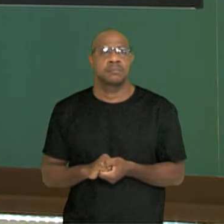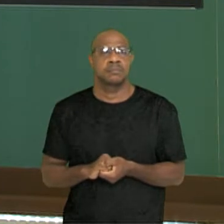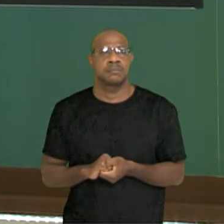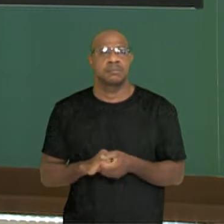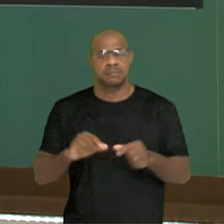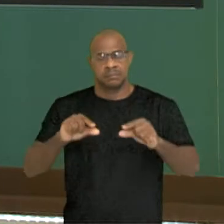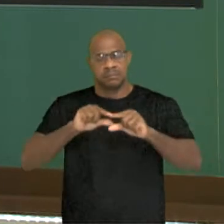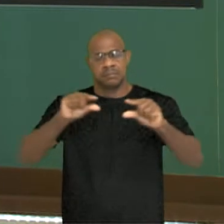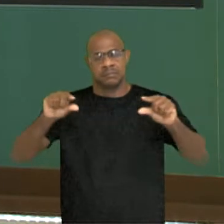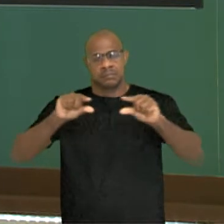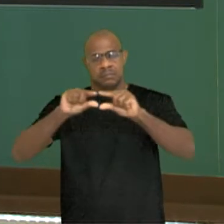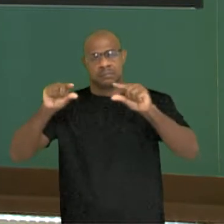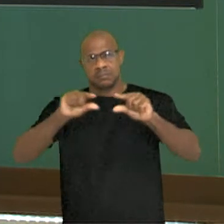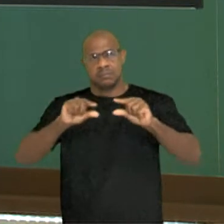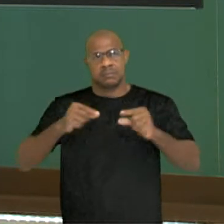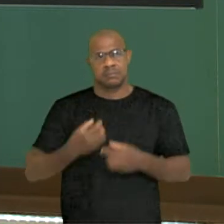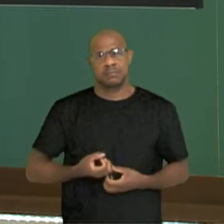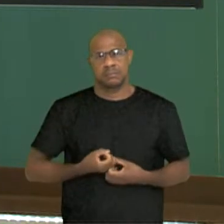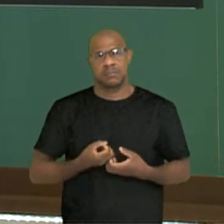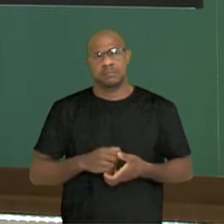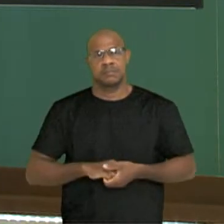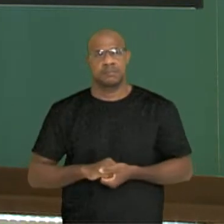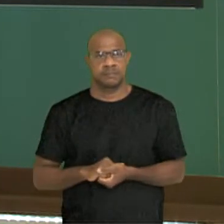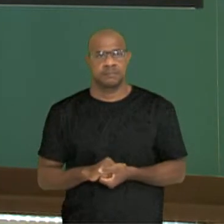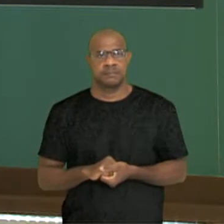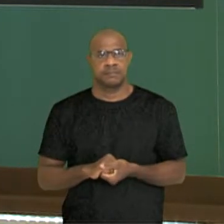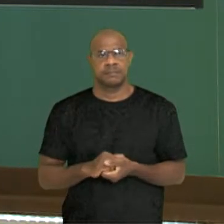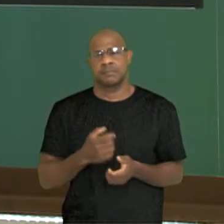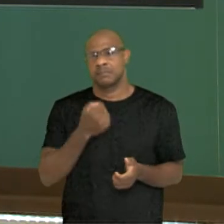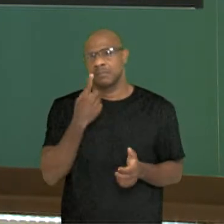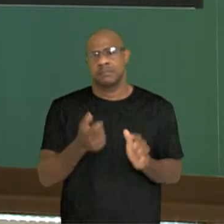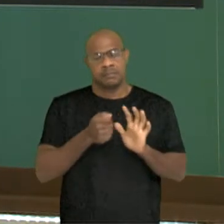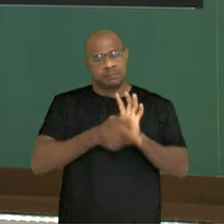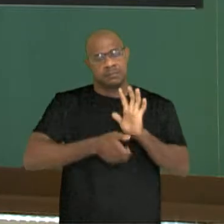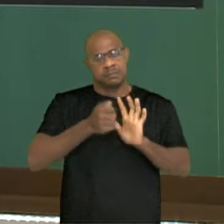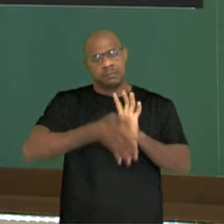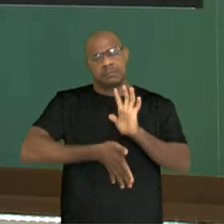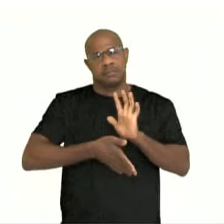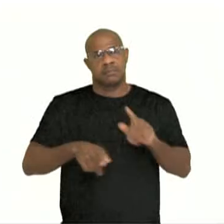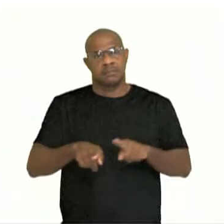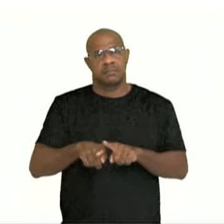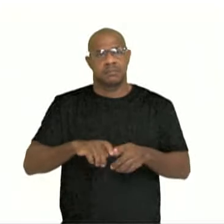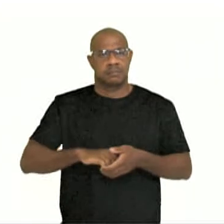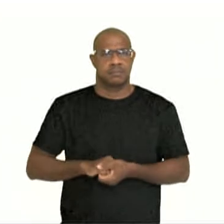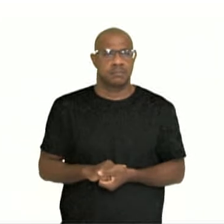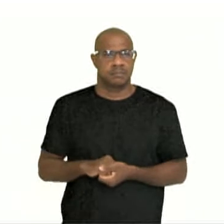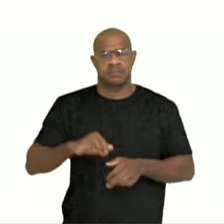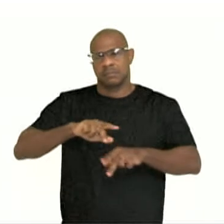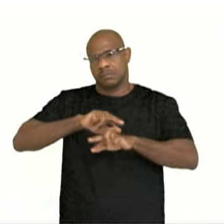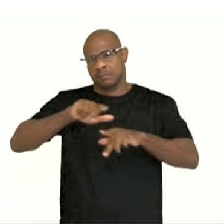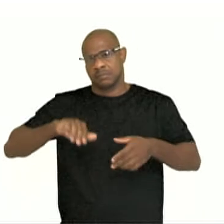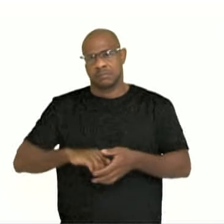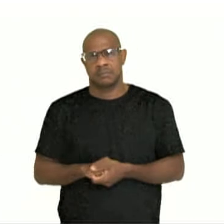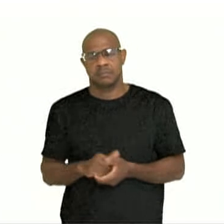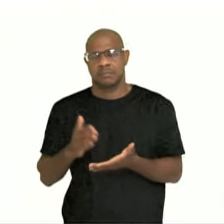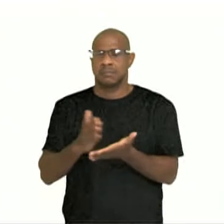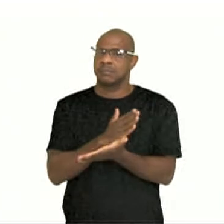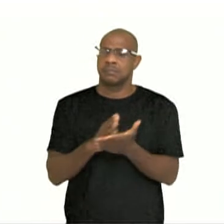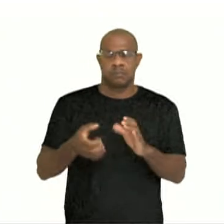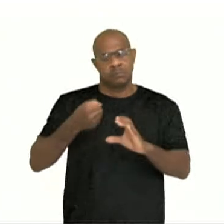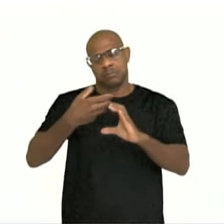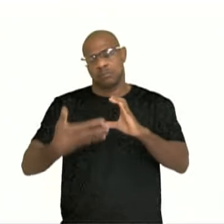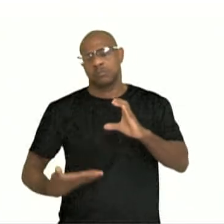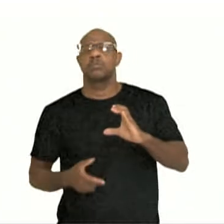frases hechas, expressiones populares, idiomáticas e dichos. Algumas características